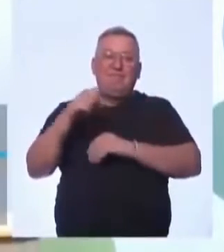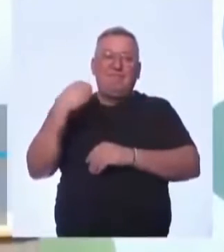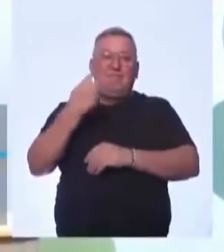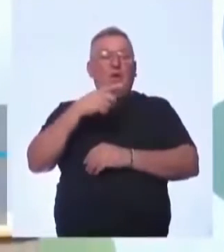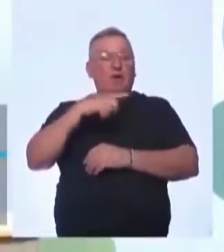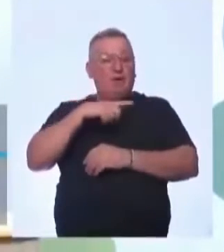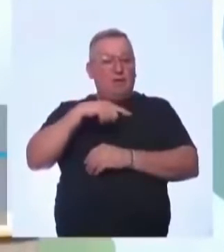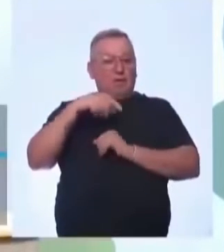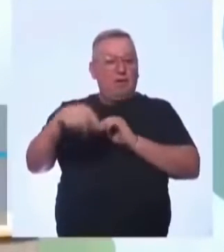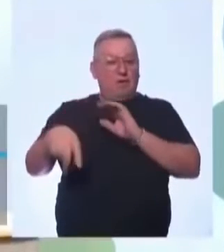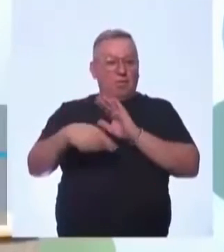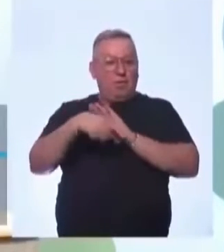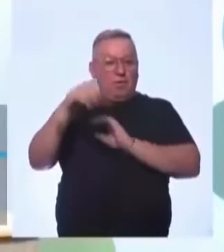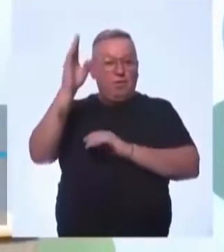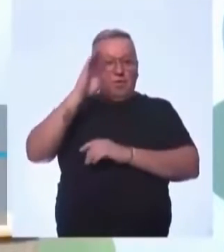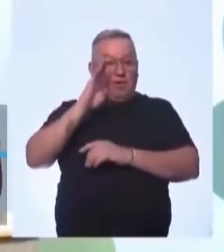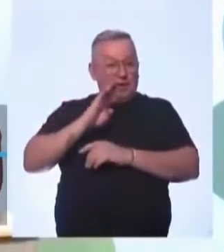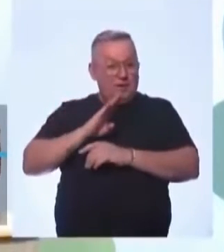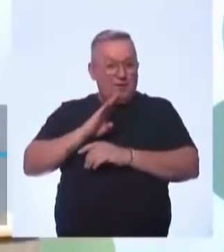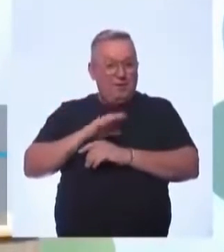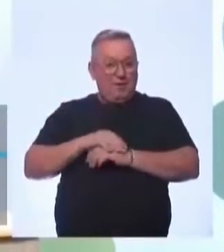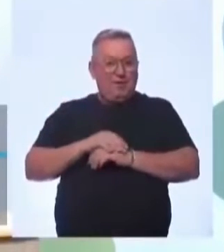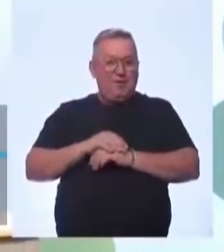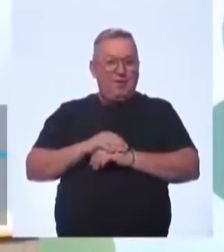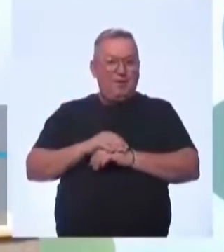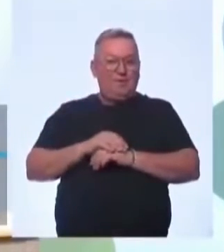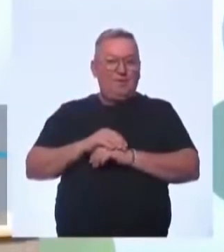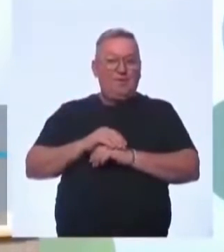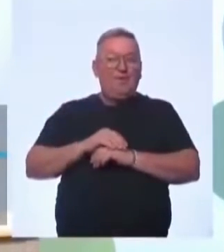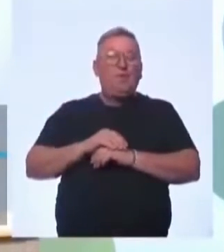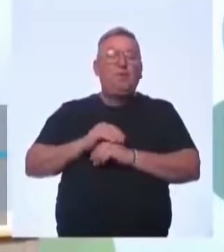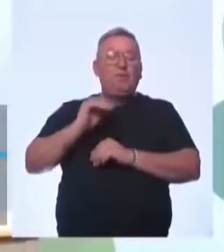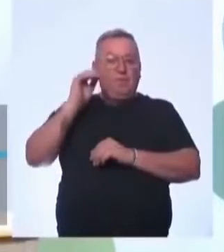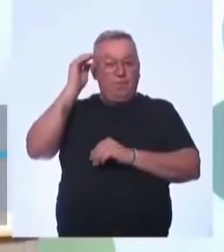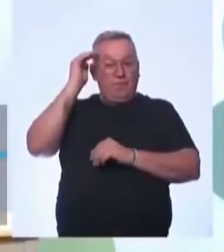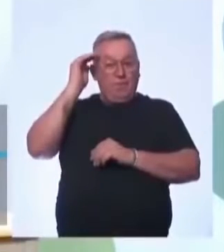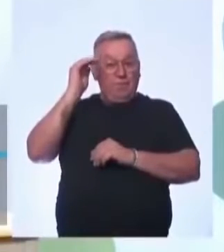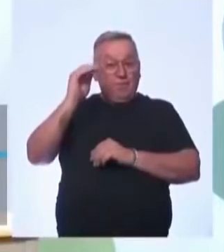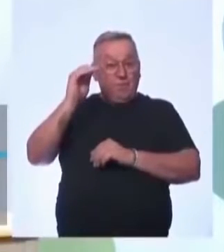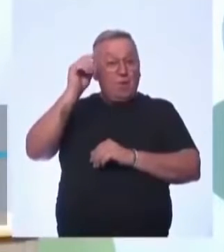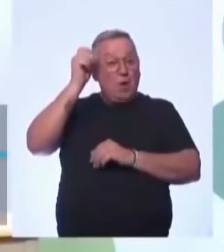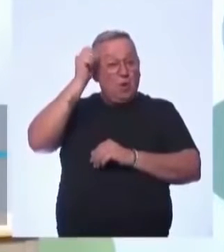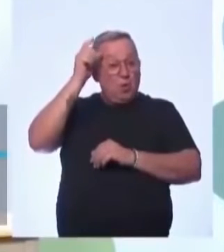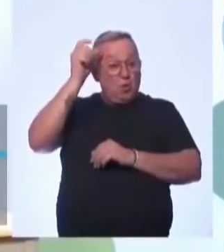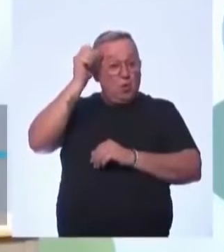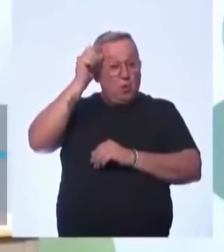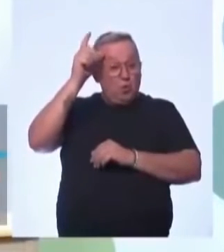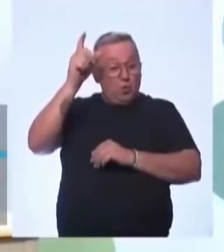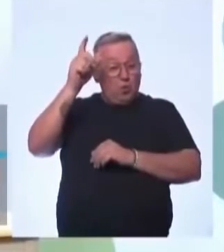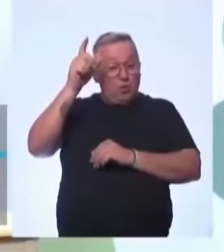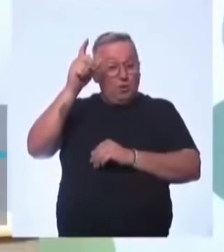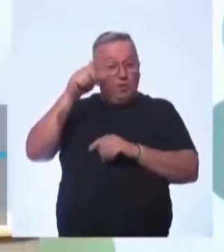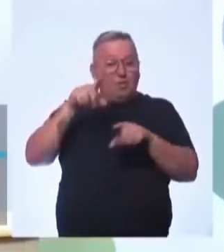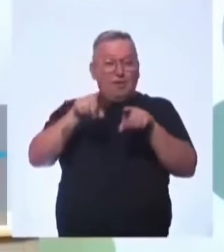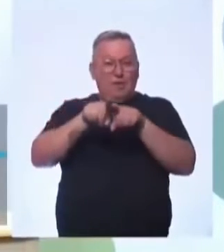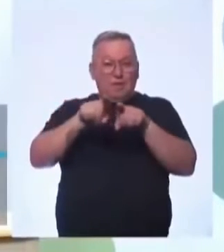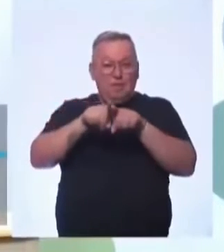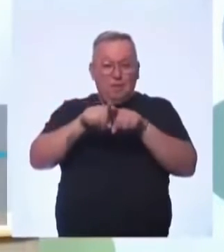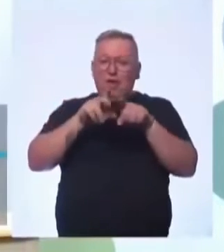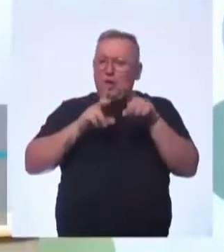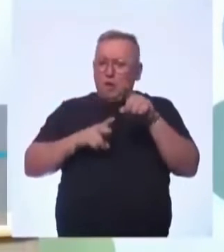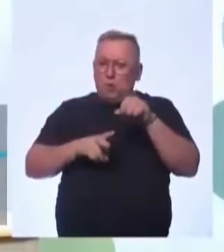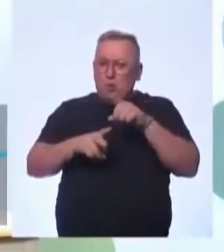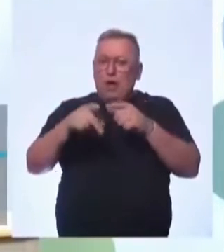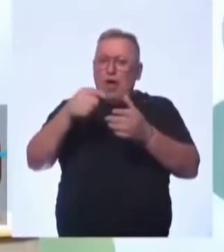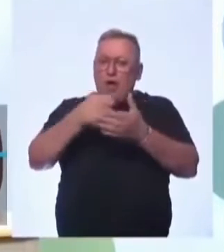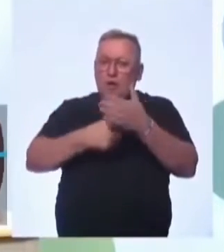aqui no Brasil. Está certo? Então, o respeito à sua cultura, à permanência da sua cultura,